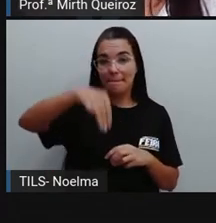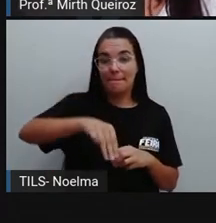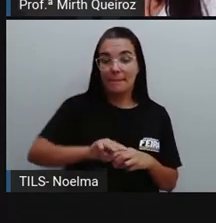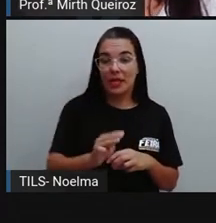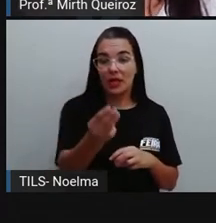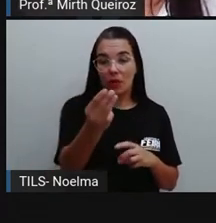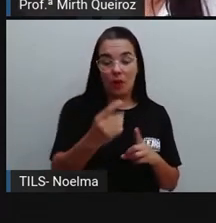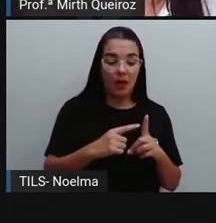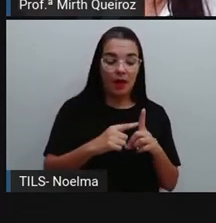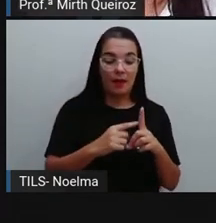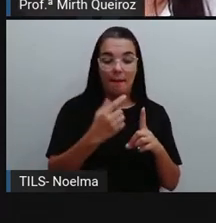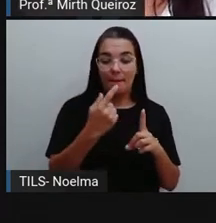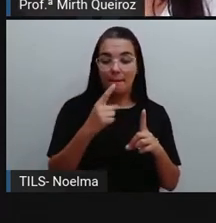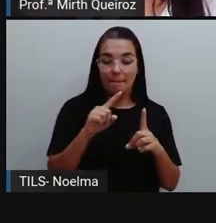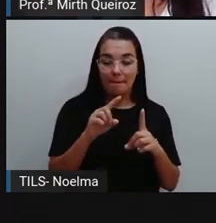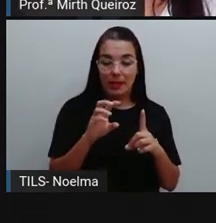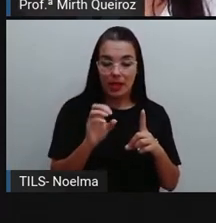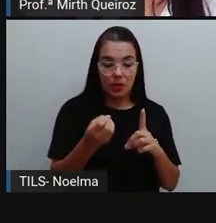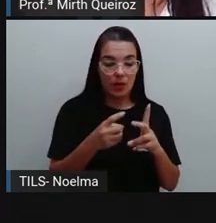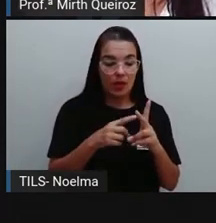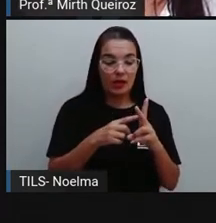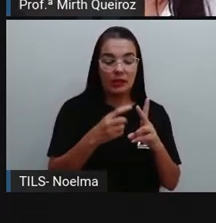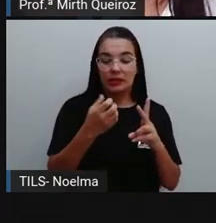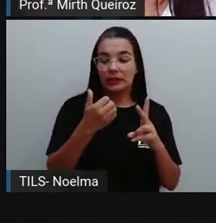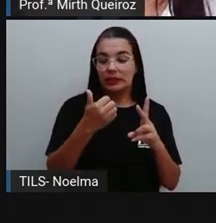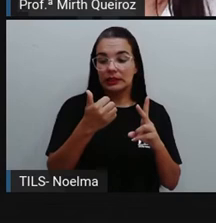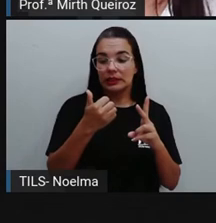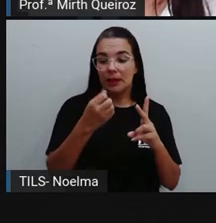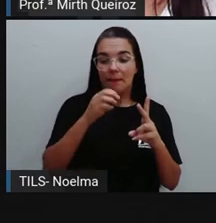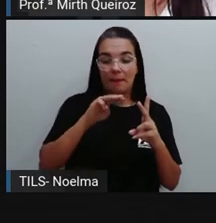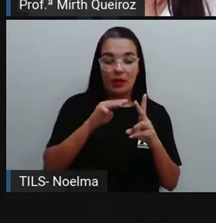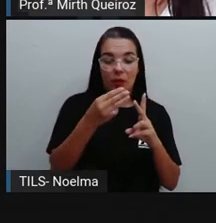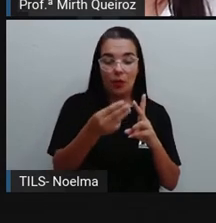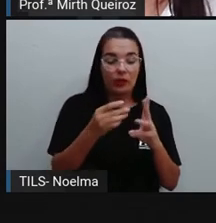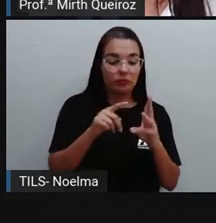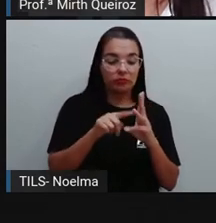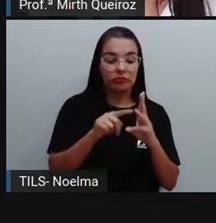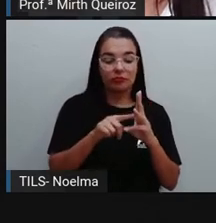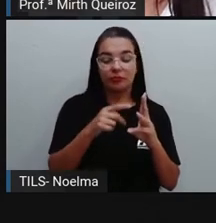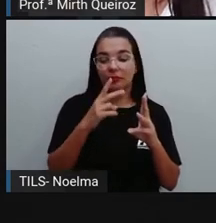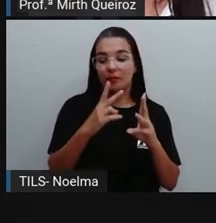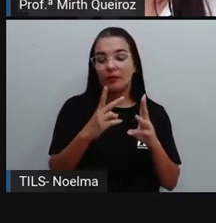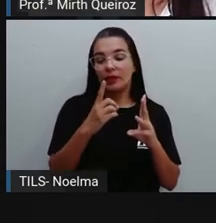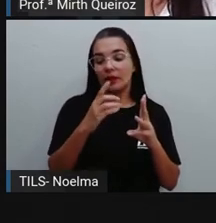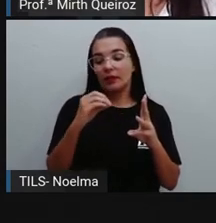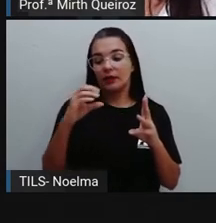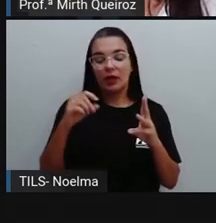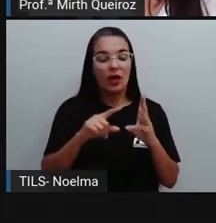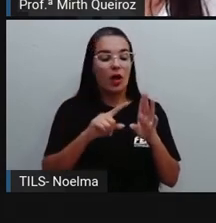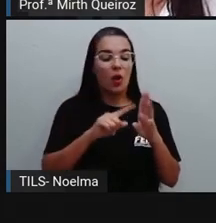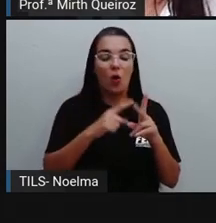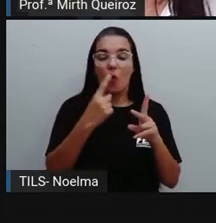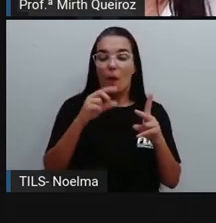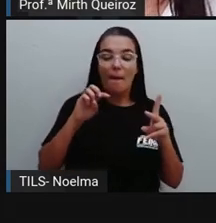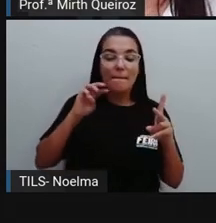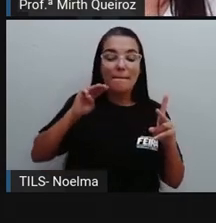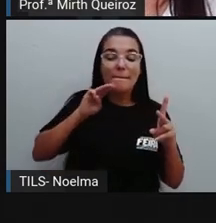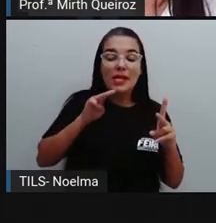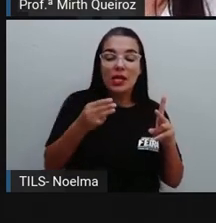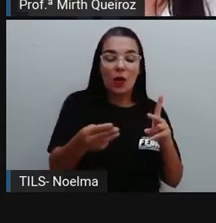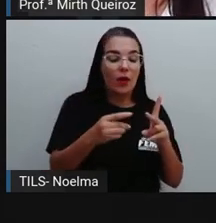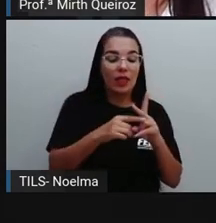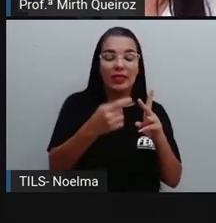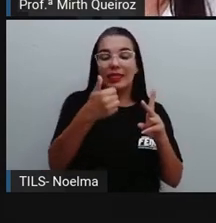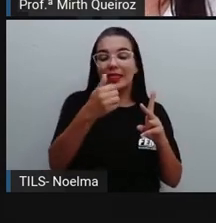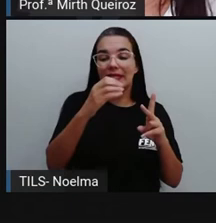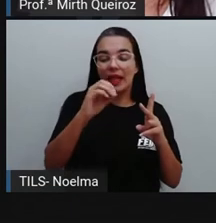10.000 ou vezes 100.000. Se for na classe dos milhões, vezes 1.000.000, vezes 10